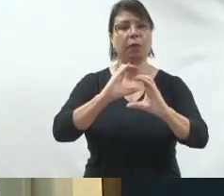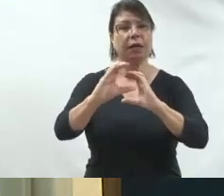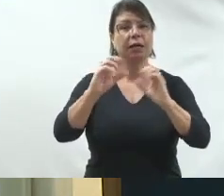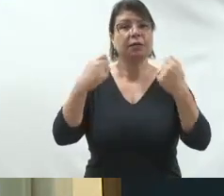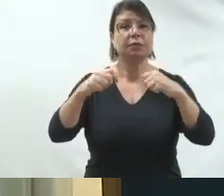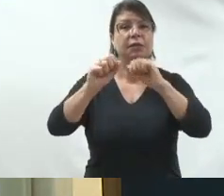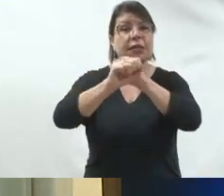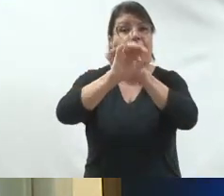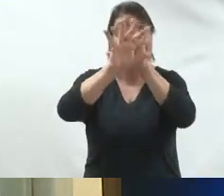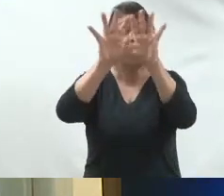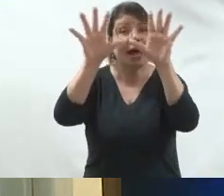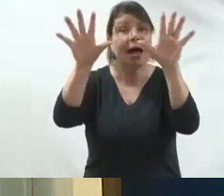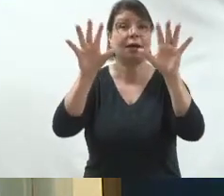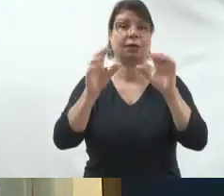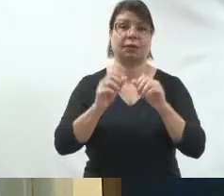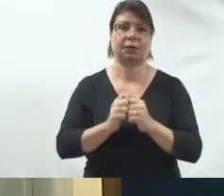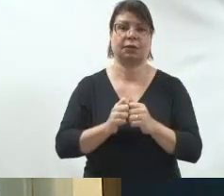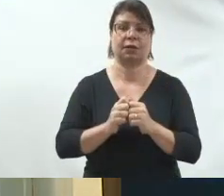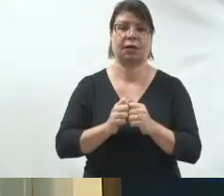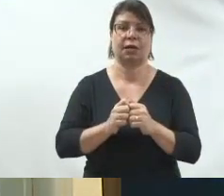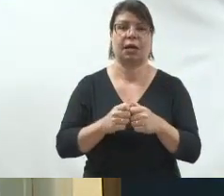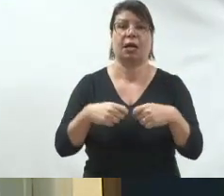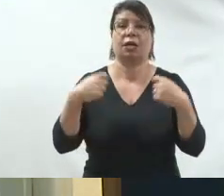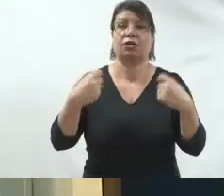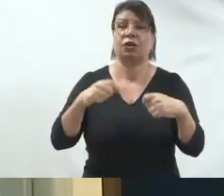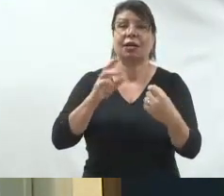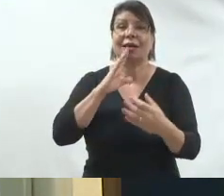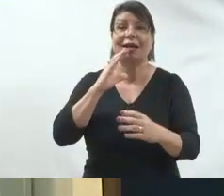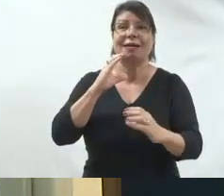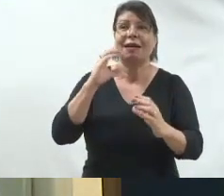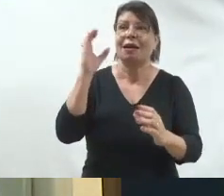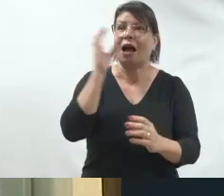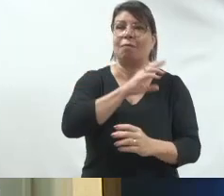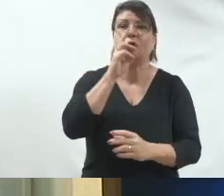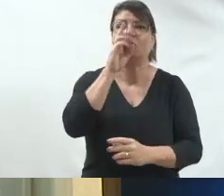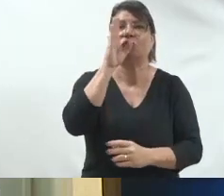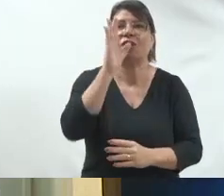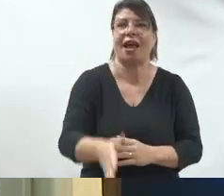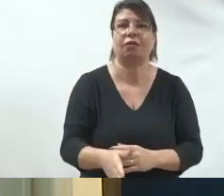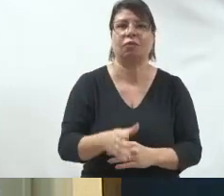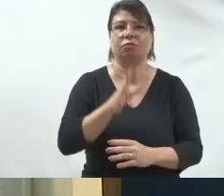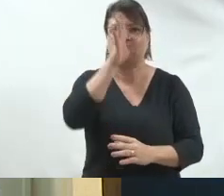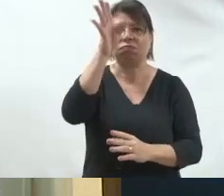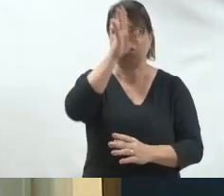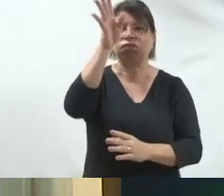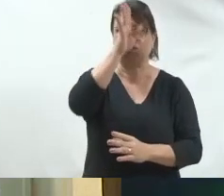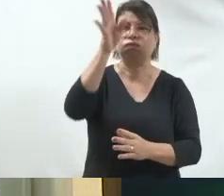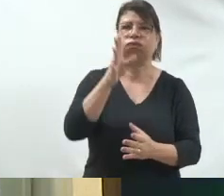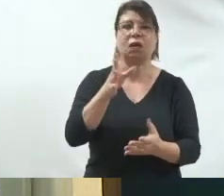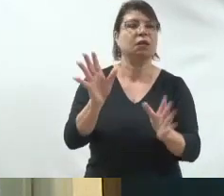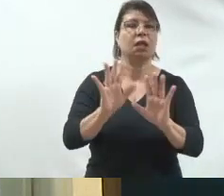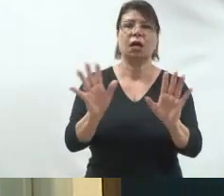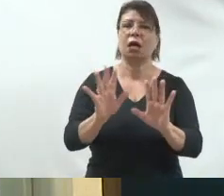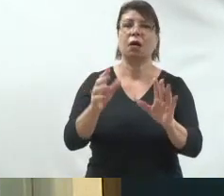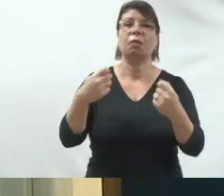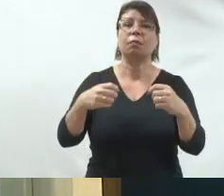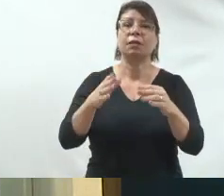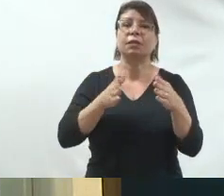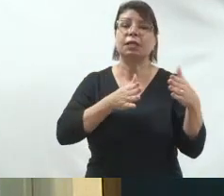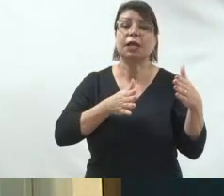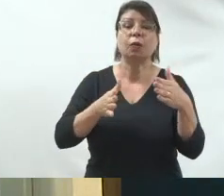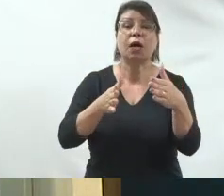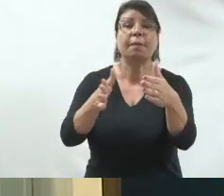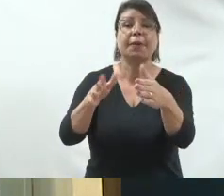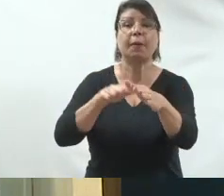slogan, já querer uma paleta de cores, já querer se ver na pré-campanha como um candidato oficial, você precisa entender que você tem um caminho a